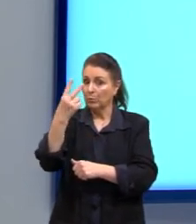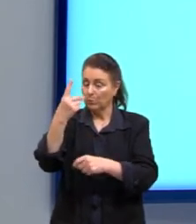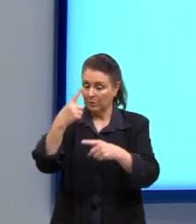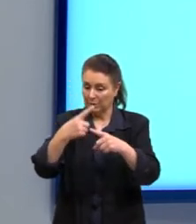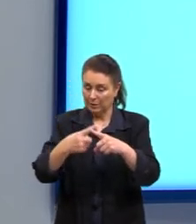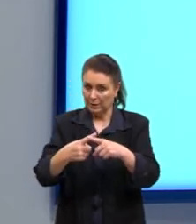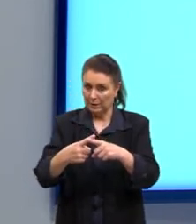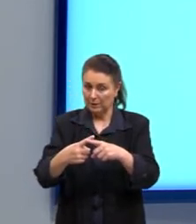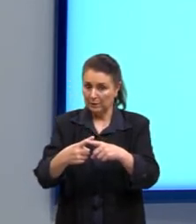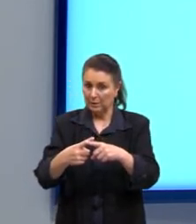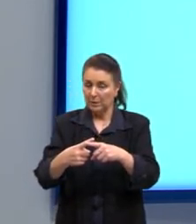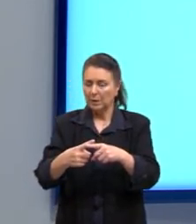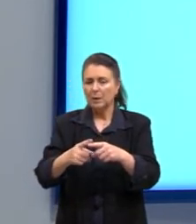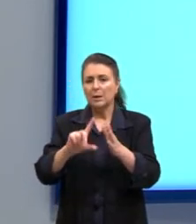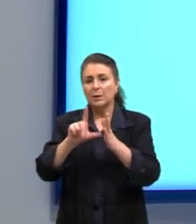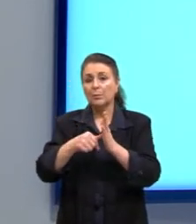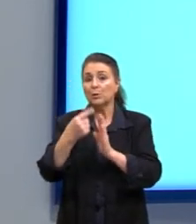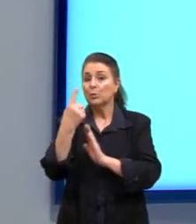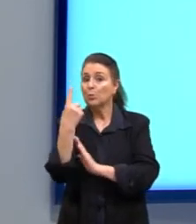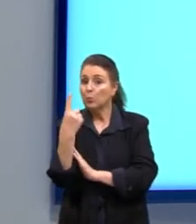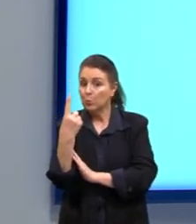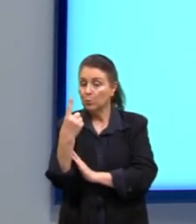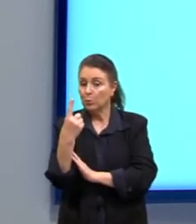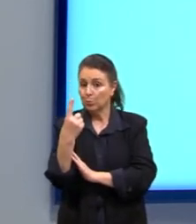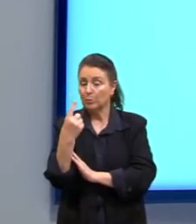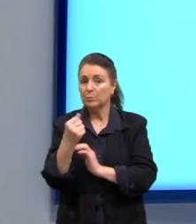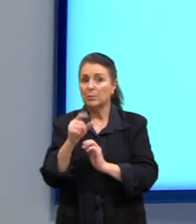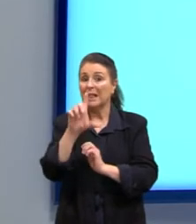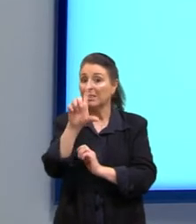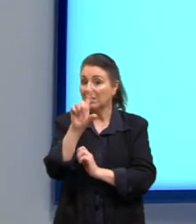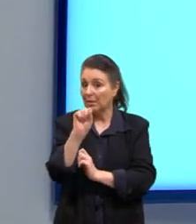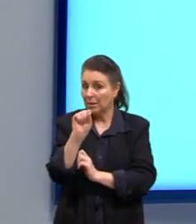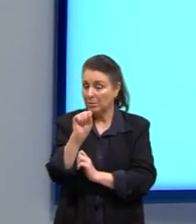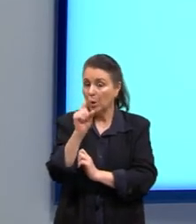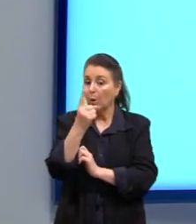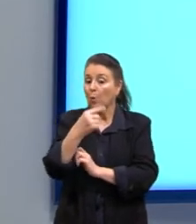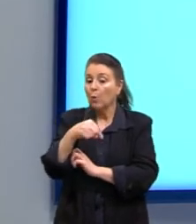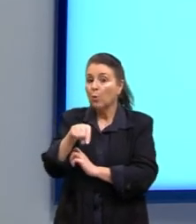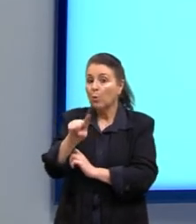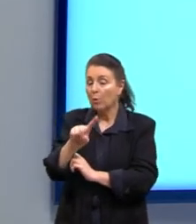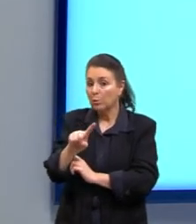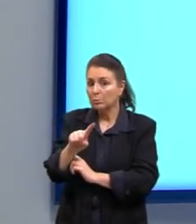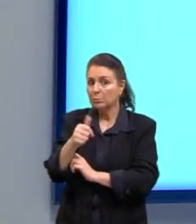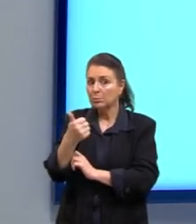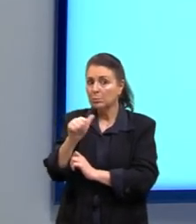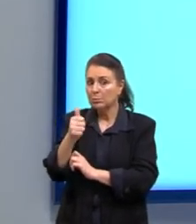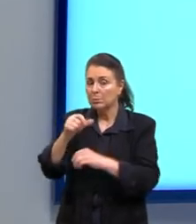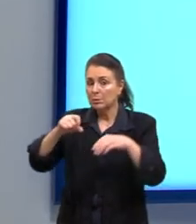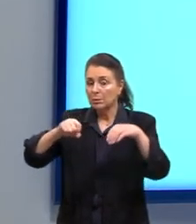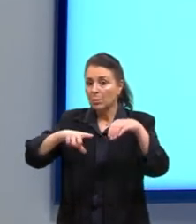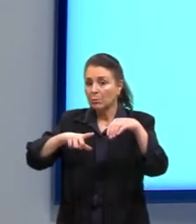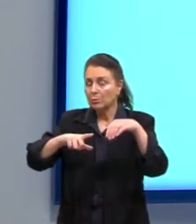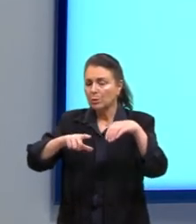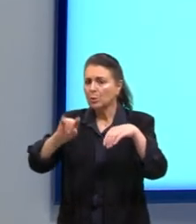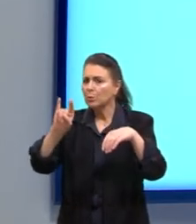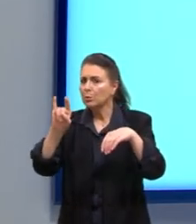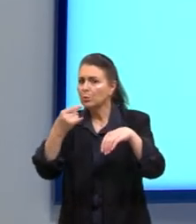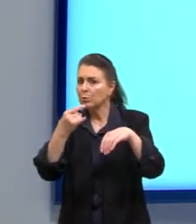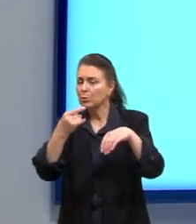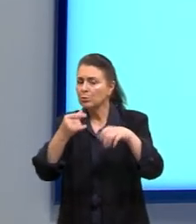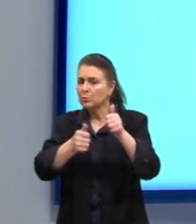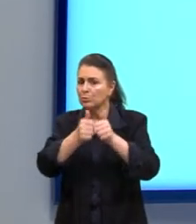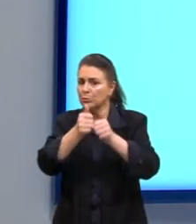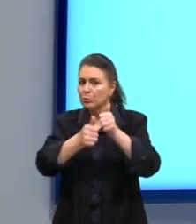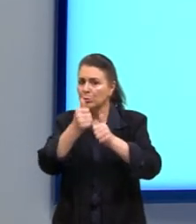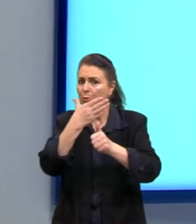também. E daí, um jogador teve dez gols. Outro jogador, onze gols. E o último jogador